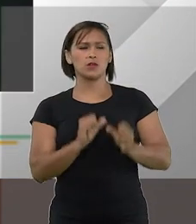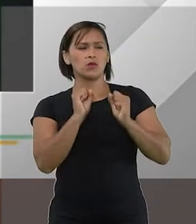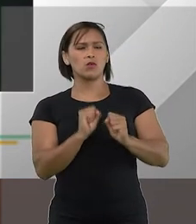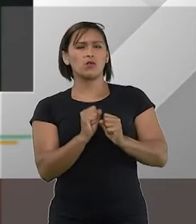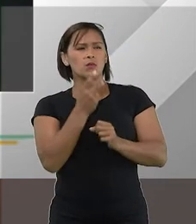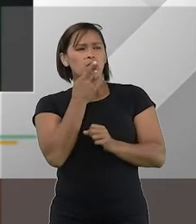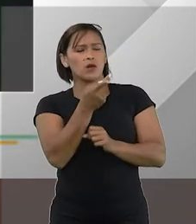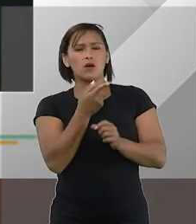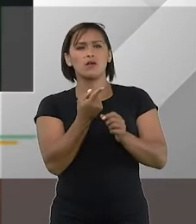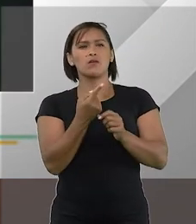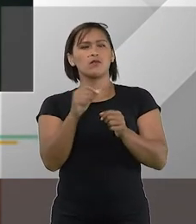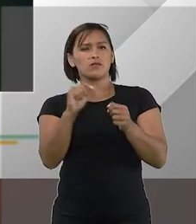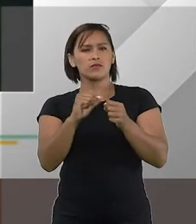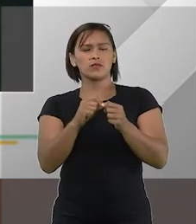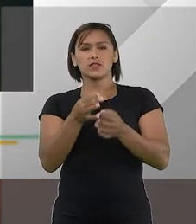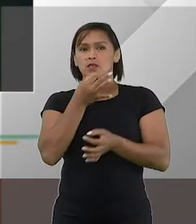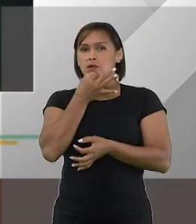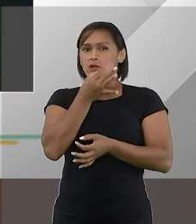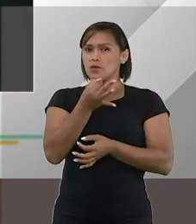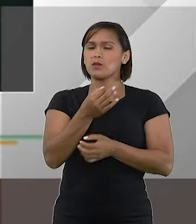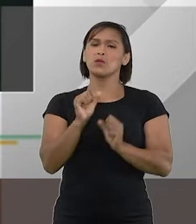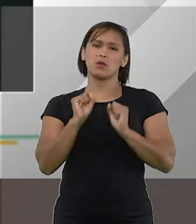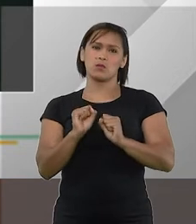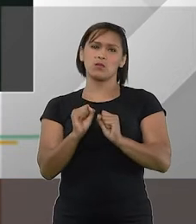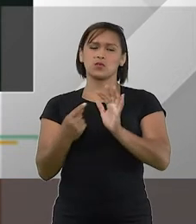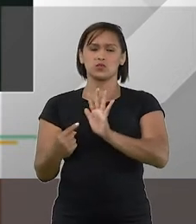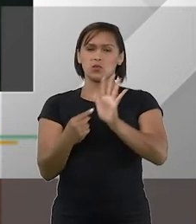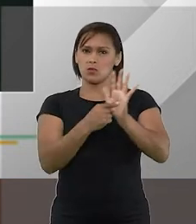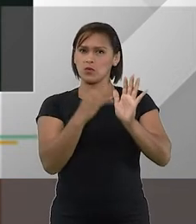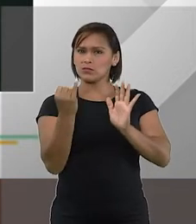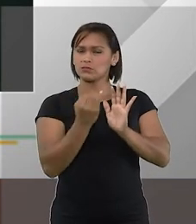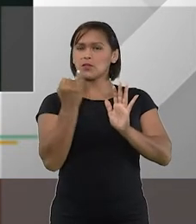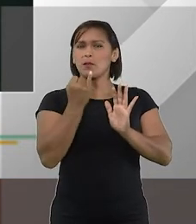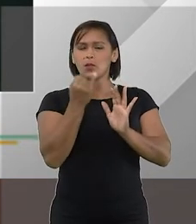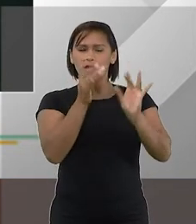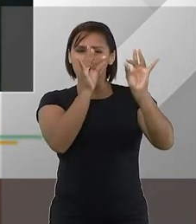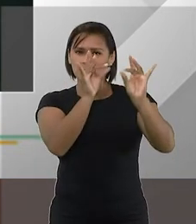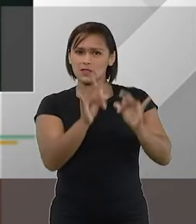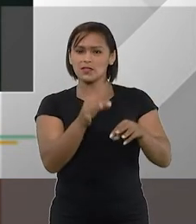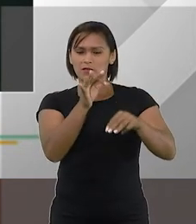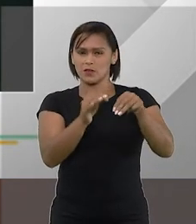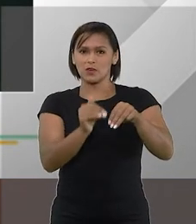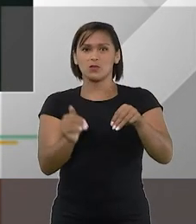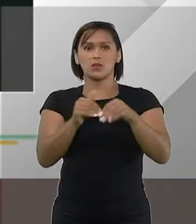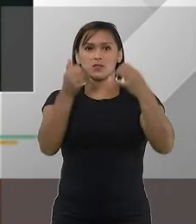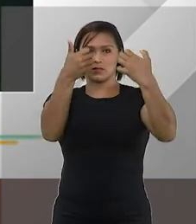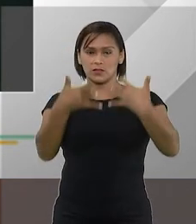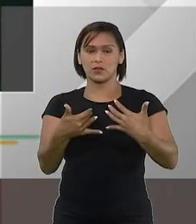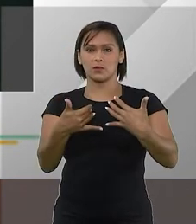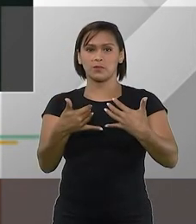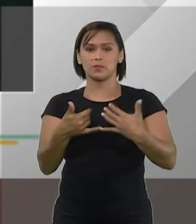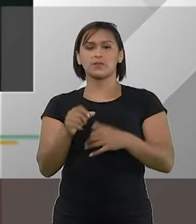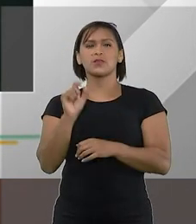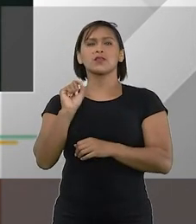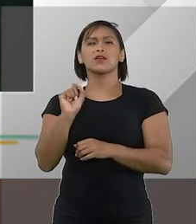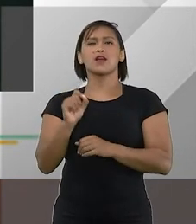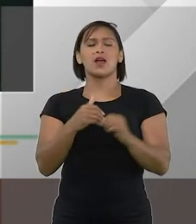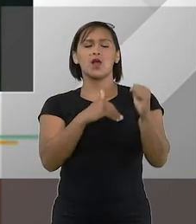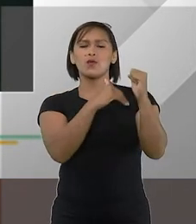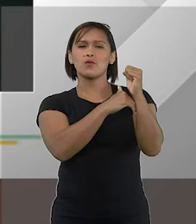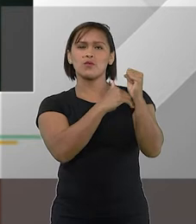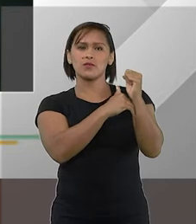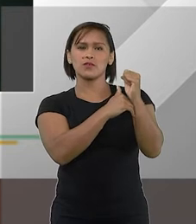Posso só fazer um comentário em cima de um ponto que é super sensível que o ministro tocou, a questão da